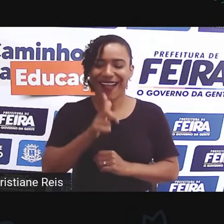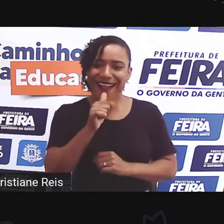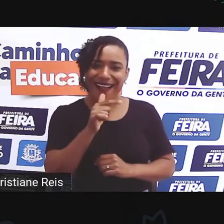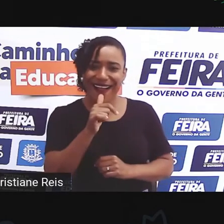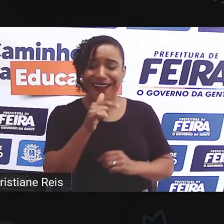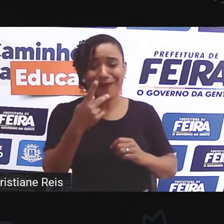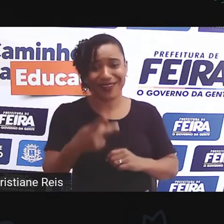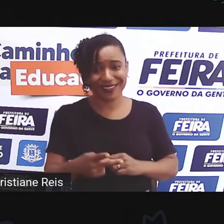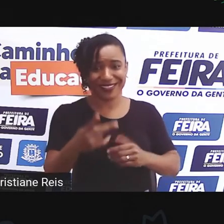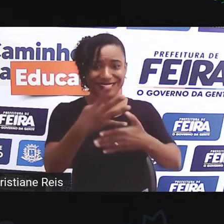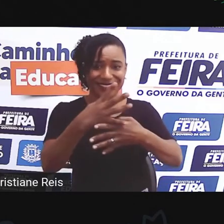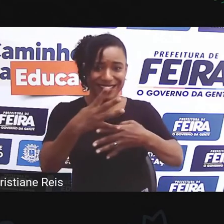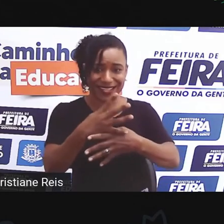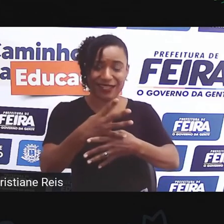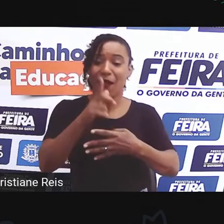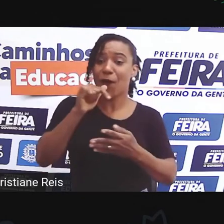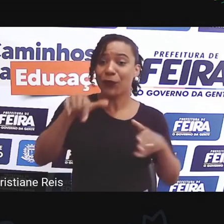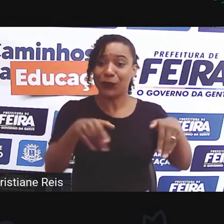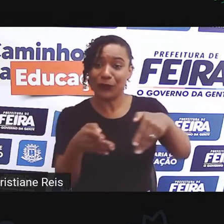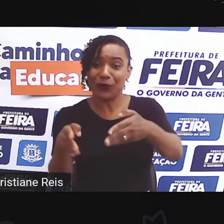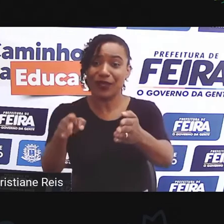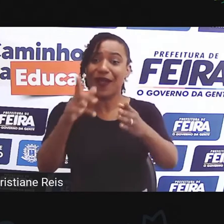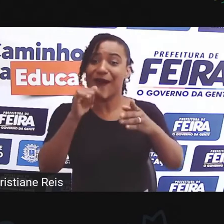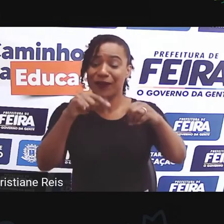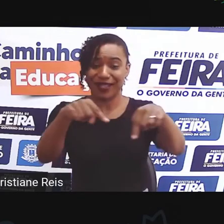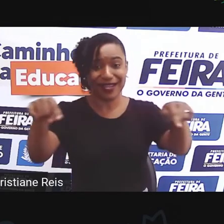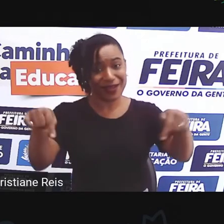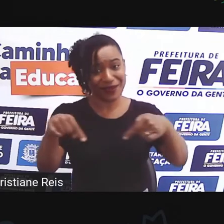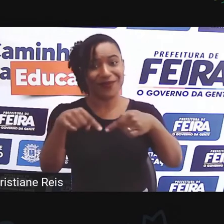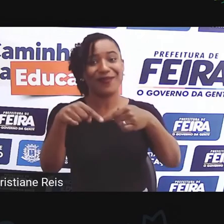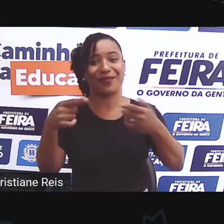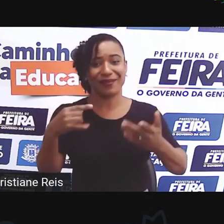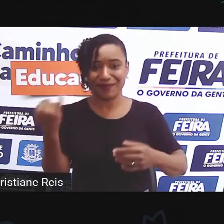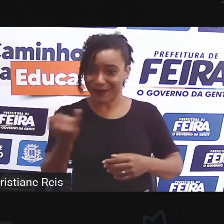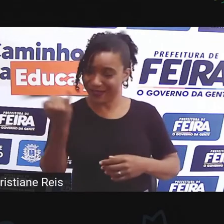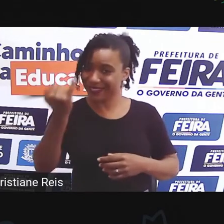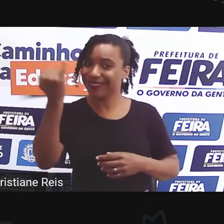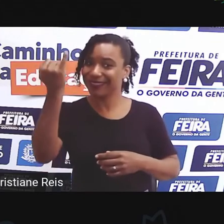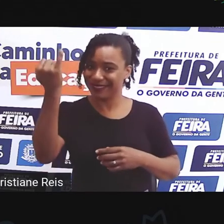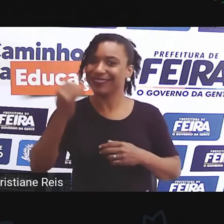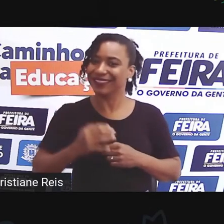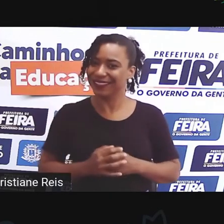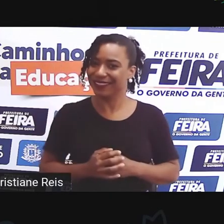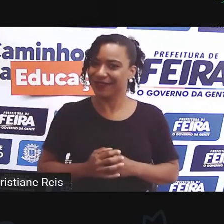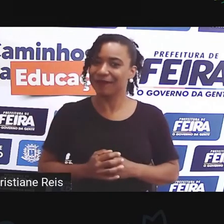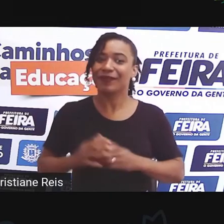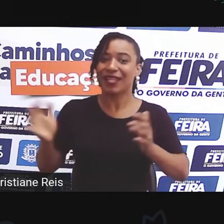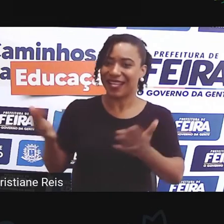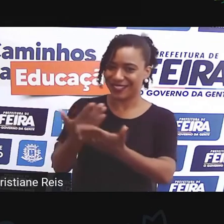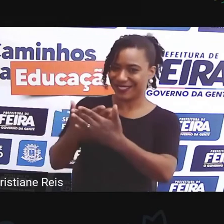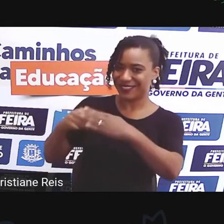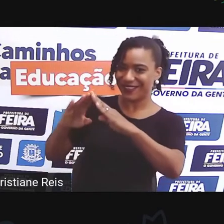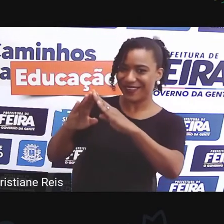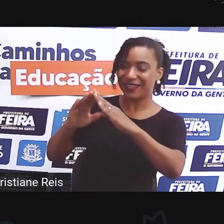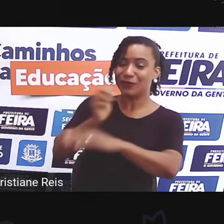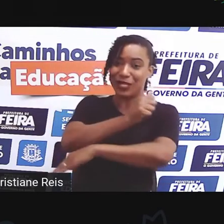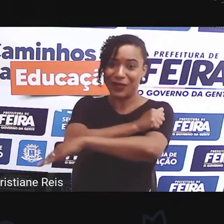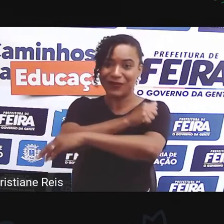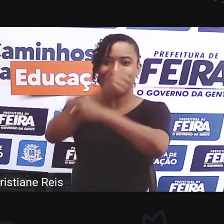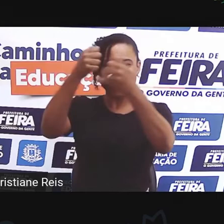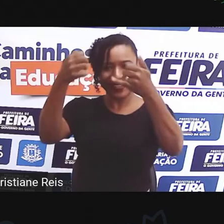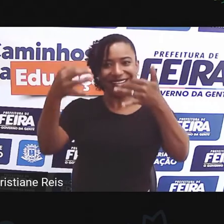nos rios, nas lagoas. Isso! E a turminha da Félida vai ensinar para a gente. Vamos aprender?